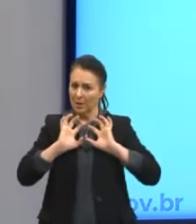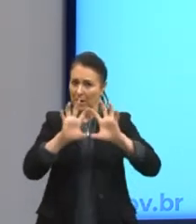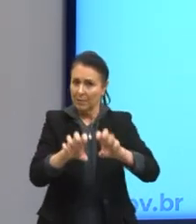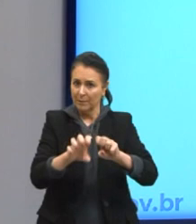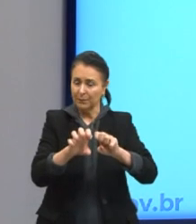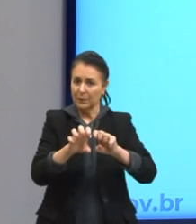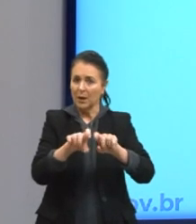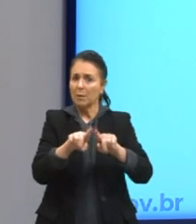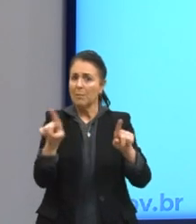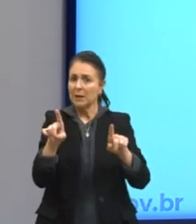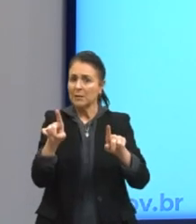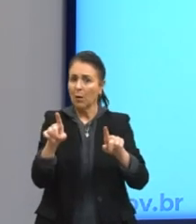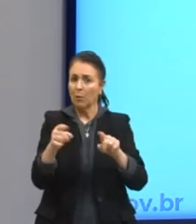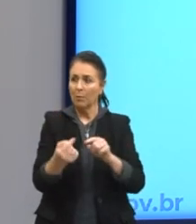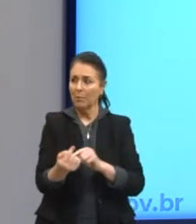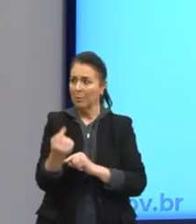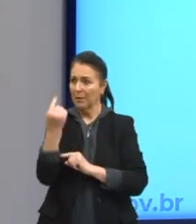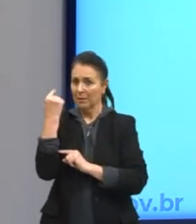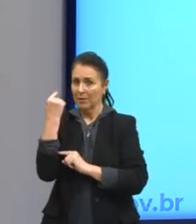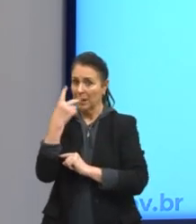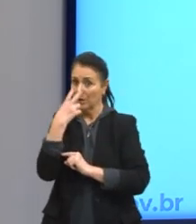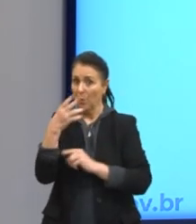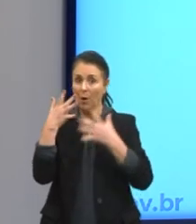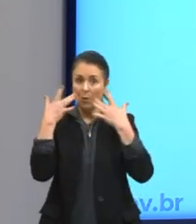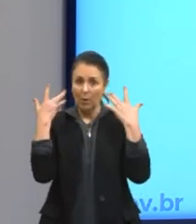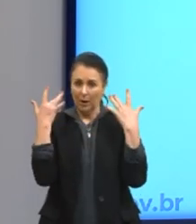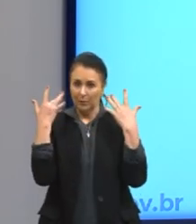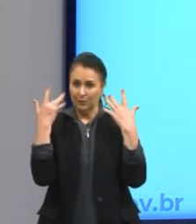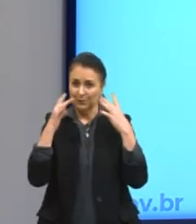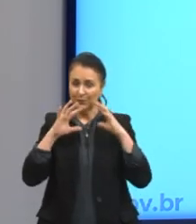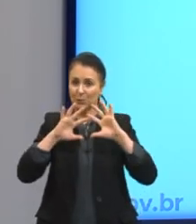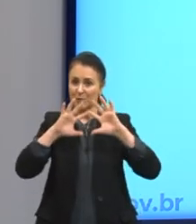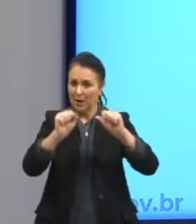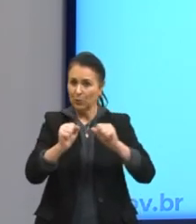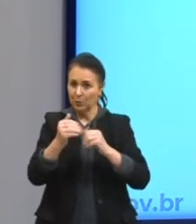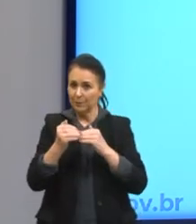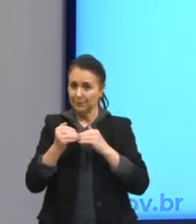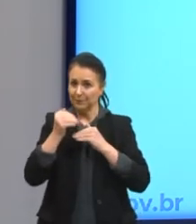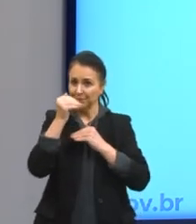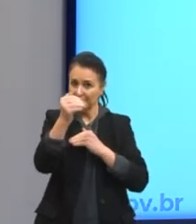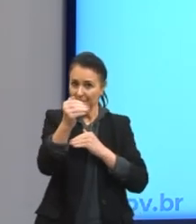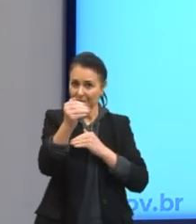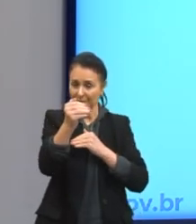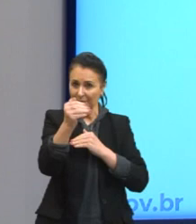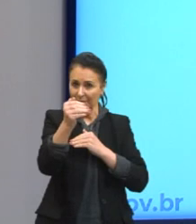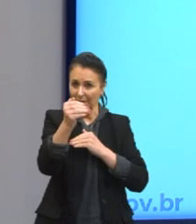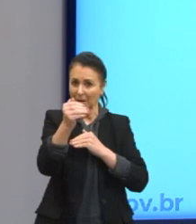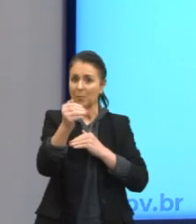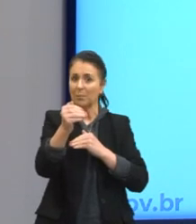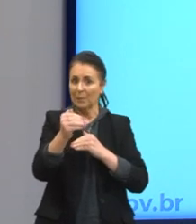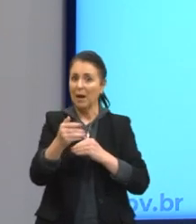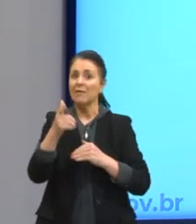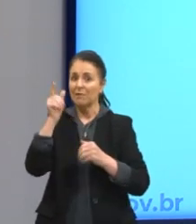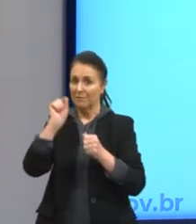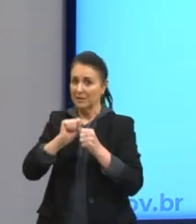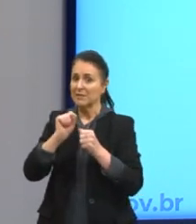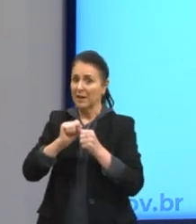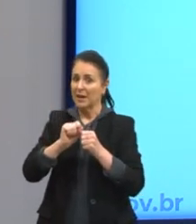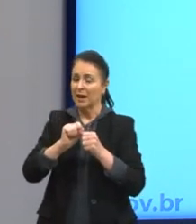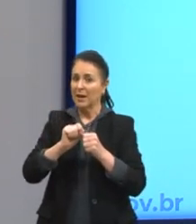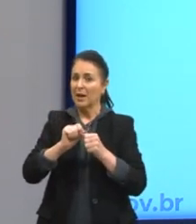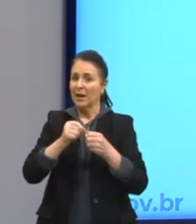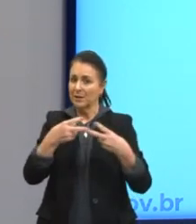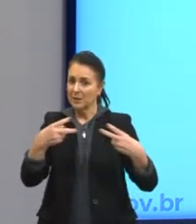Não do salto para trás, como o gato. Daquele capaz de salto, para o assalto. Se o de